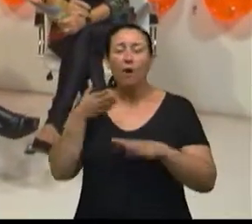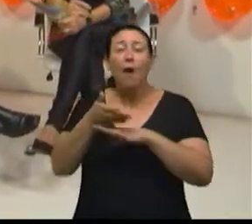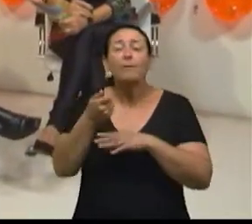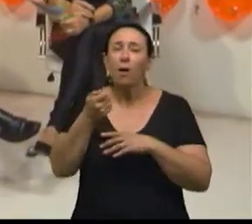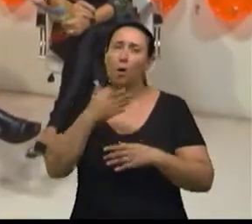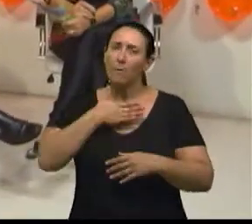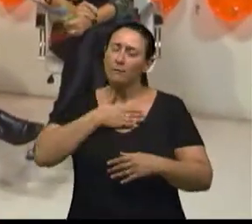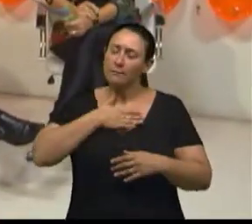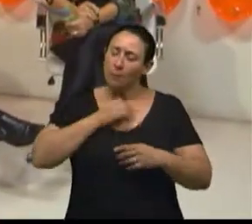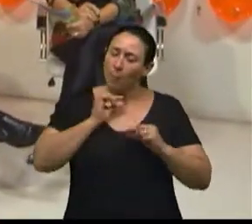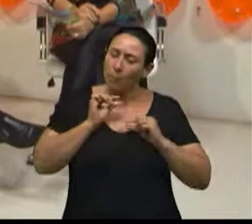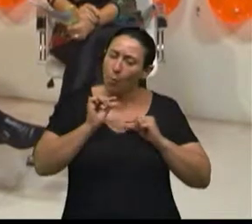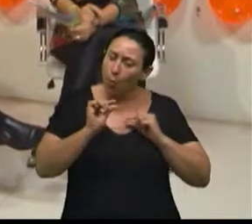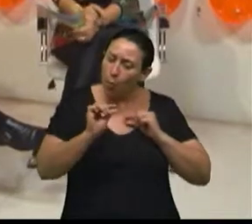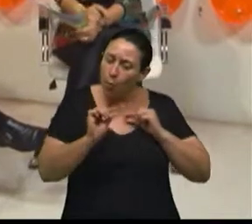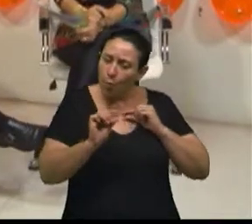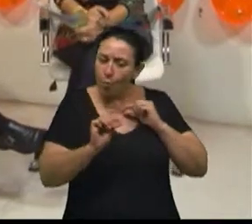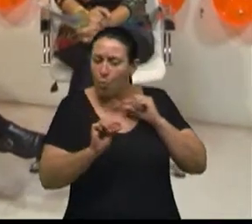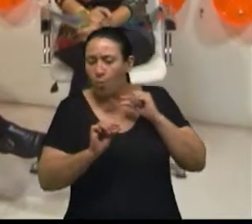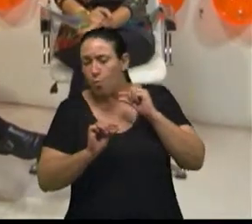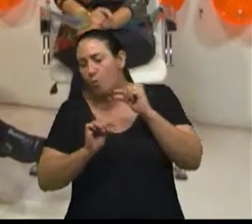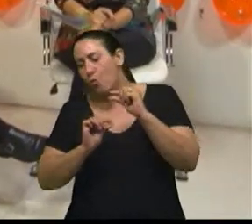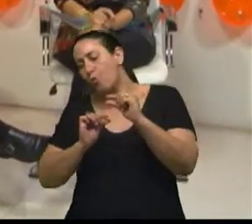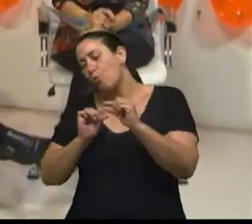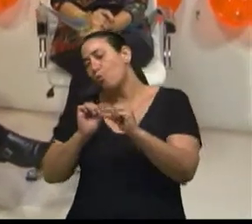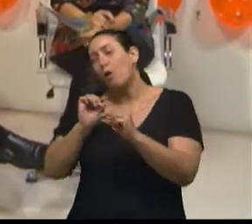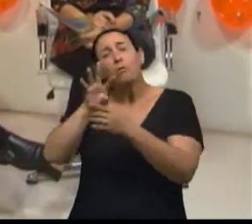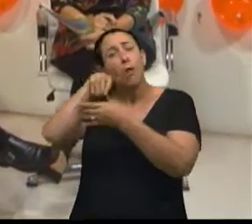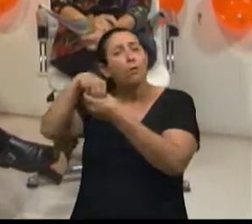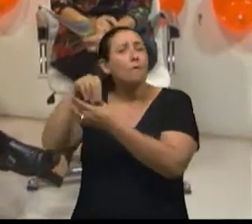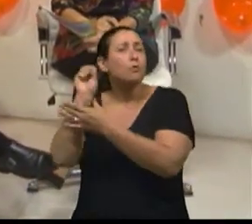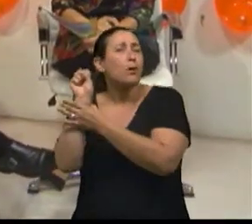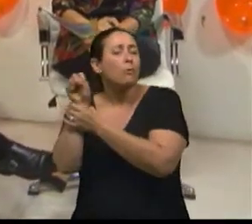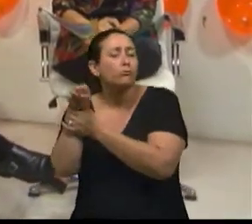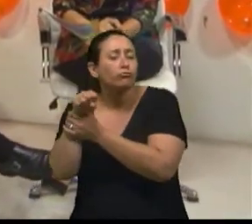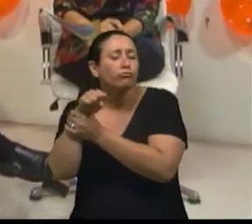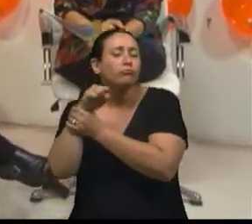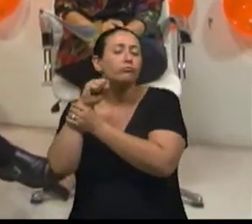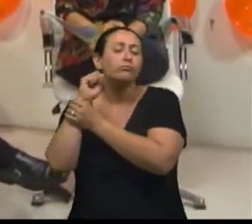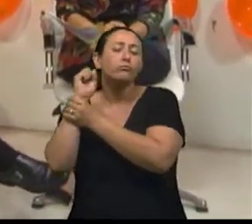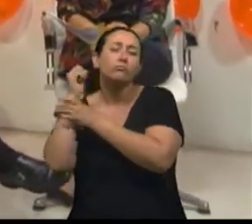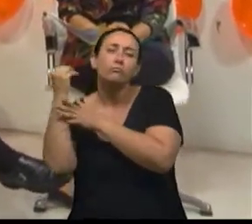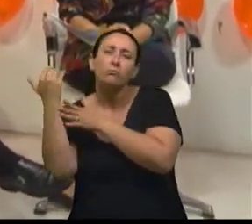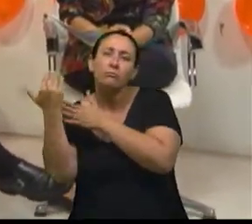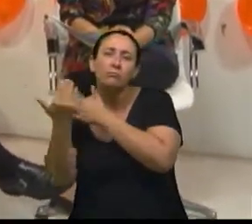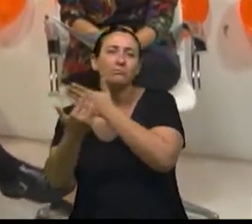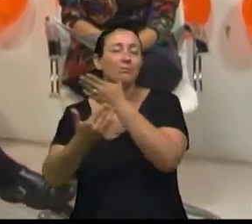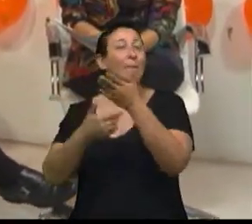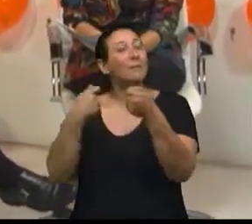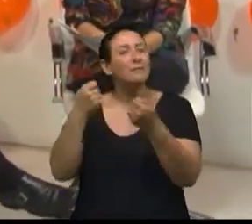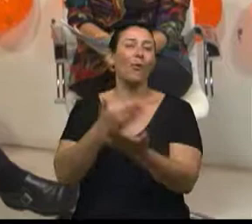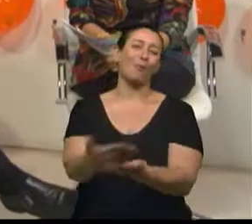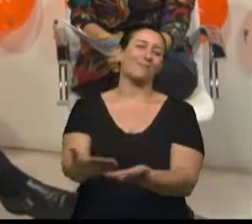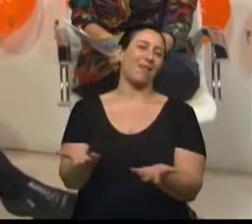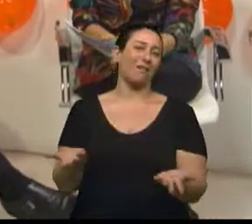devagarzinho. Muitas vezes ela vai começar tendo uma própria fisioterapia, mas ela tem que dar o start. E outra coisa que a gente diz, ela não vai